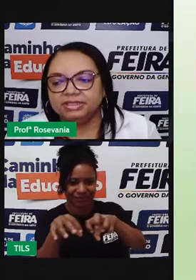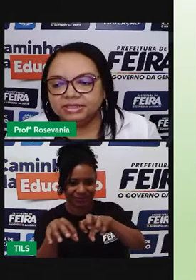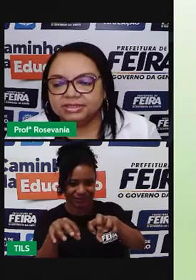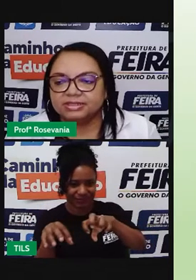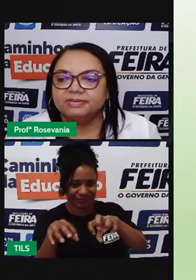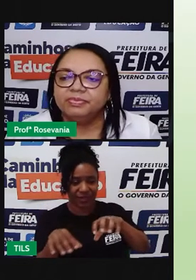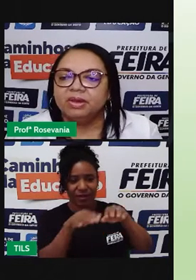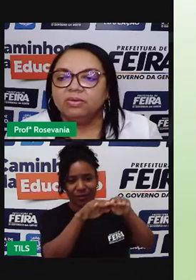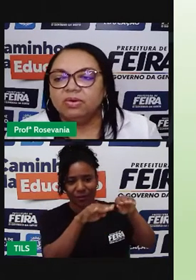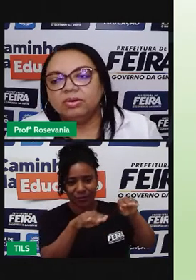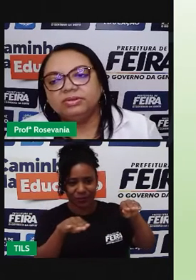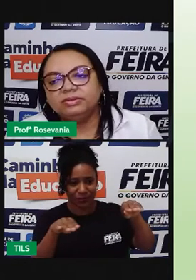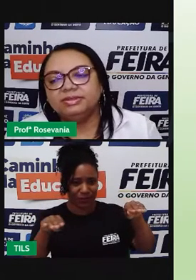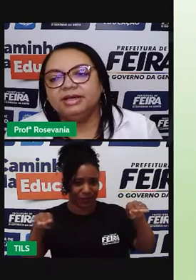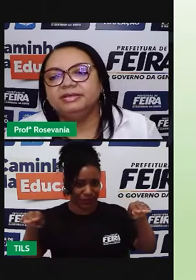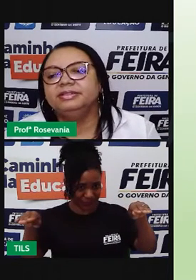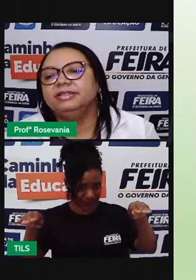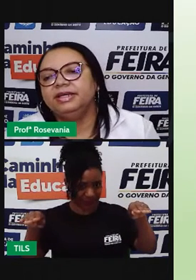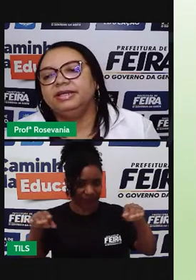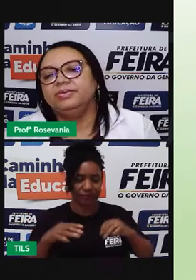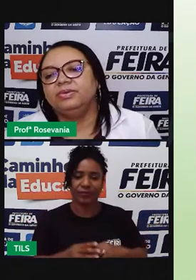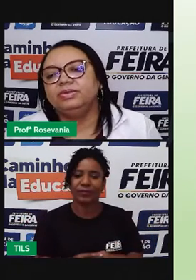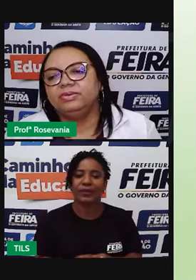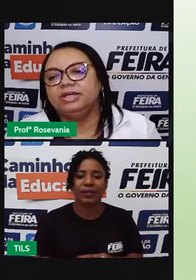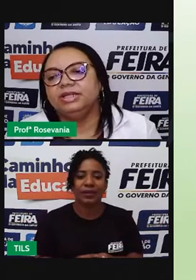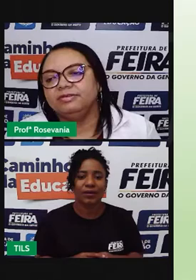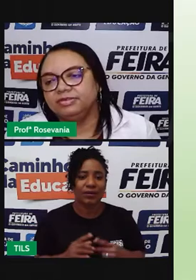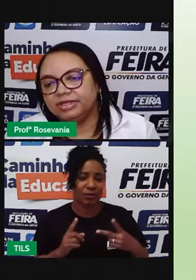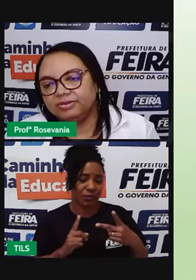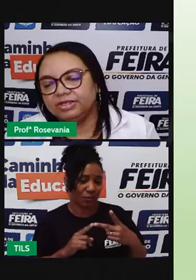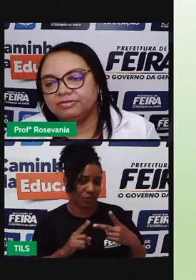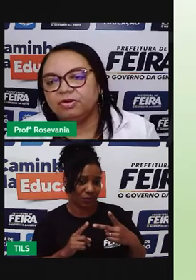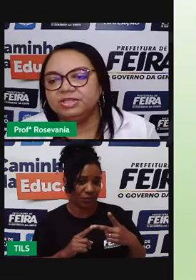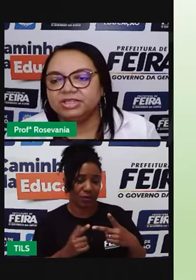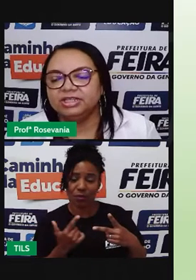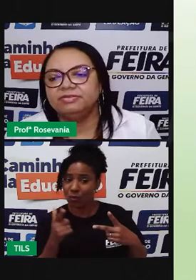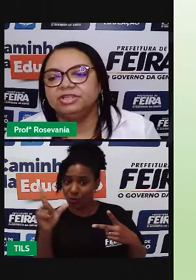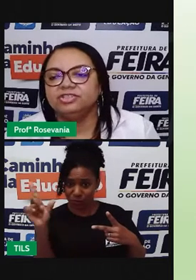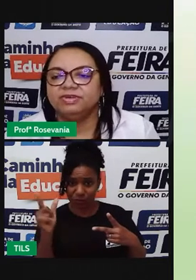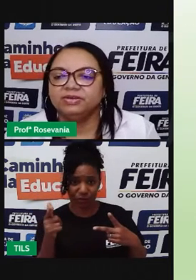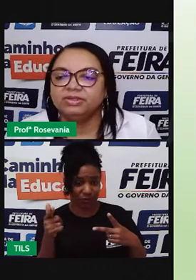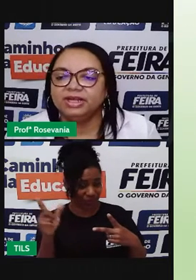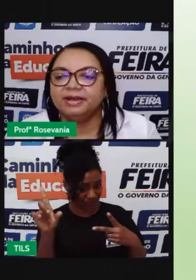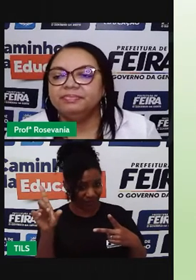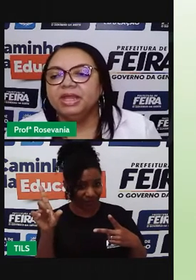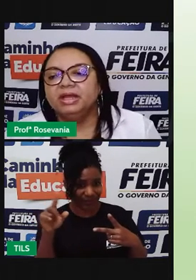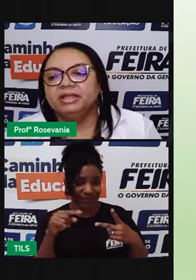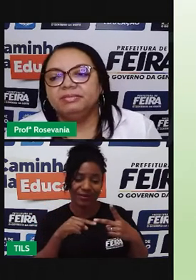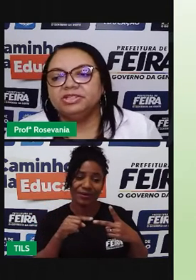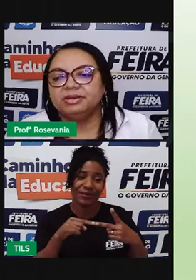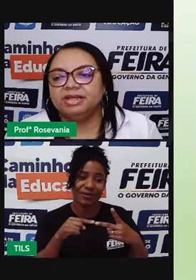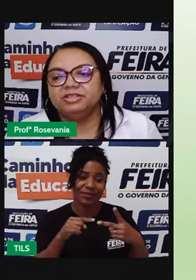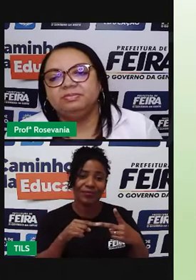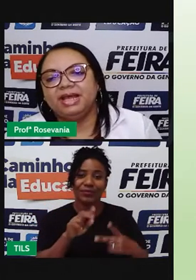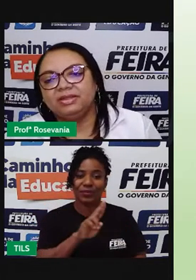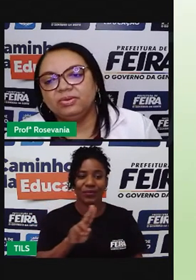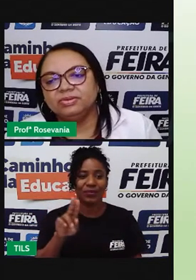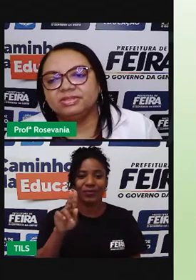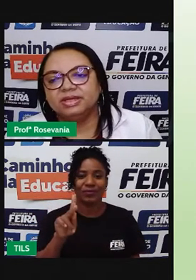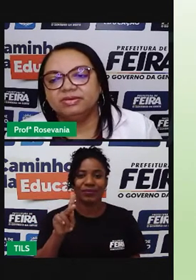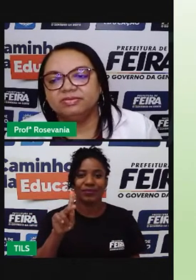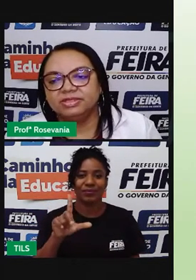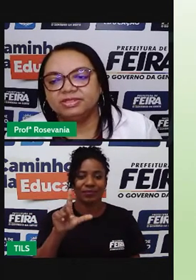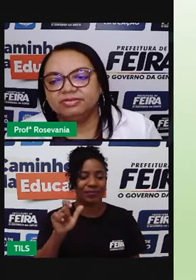planícies. O outro, né, o outro relevo, né, outra forma de relevo que a gente vai encontrar, também chamado de